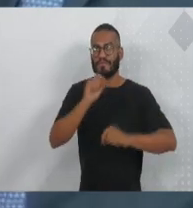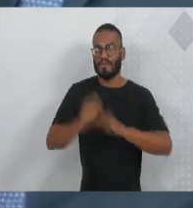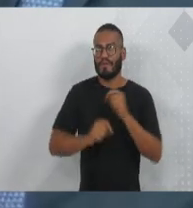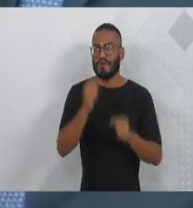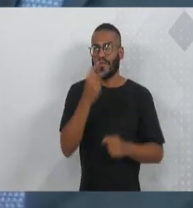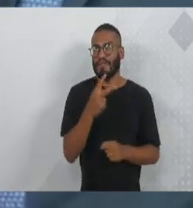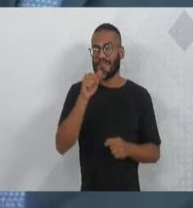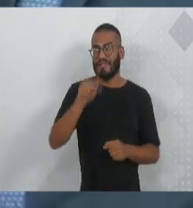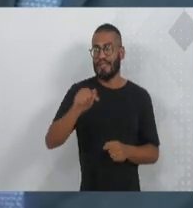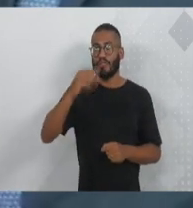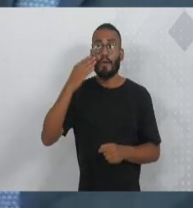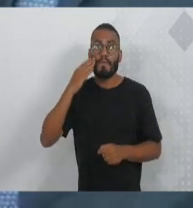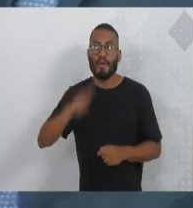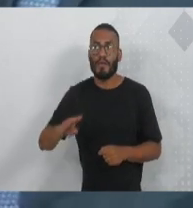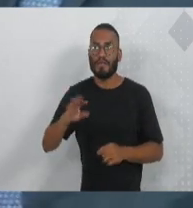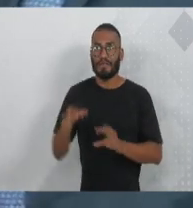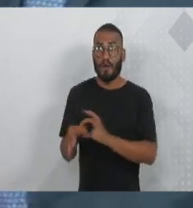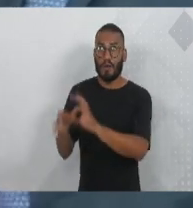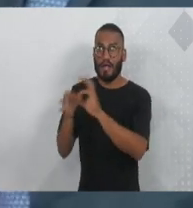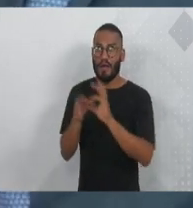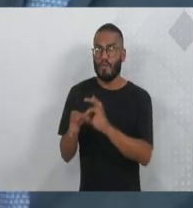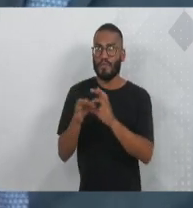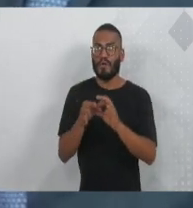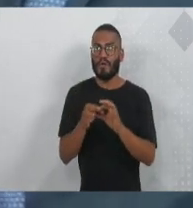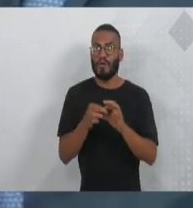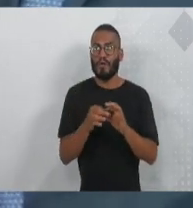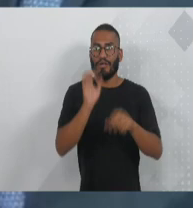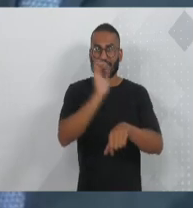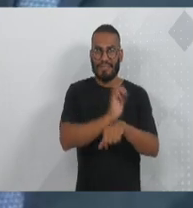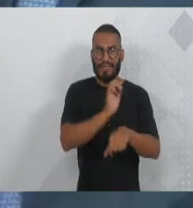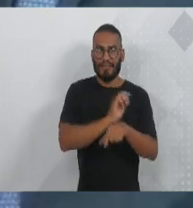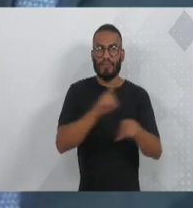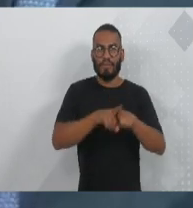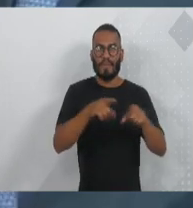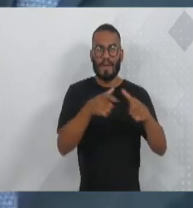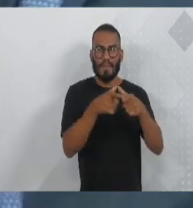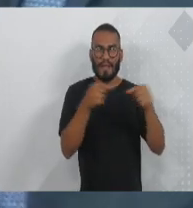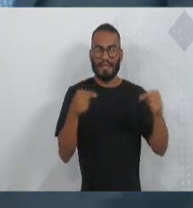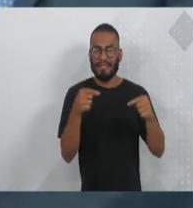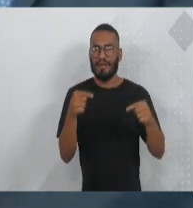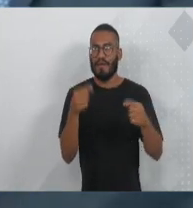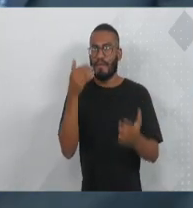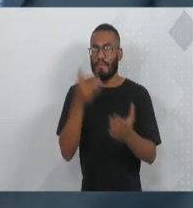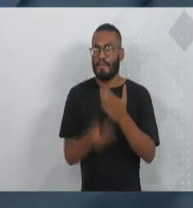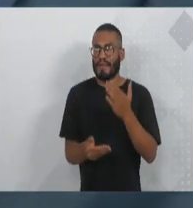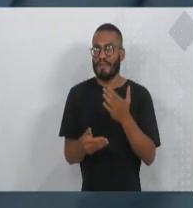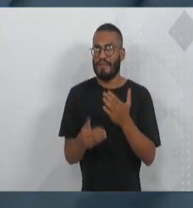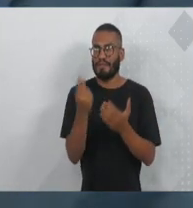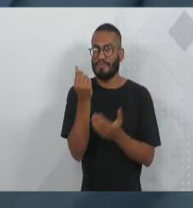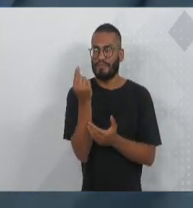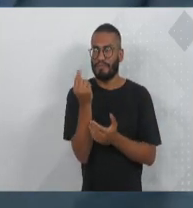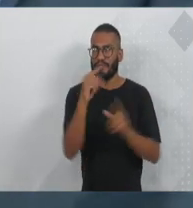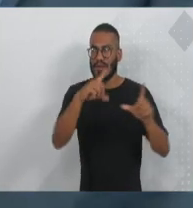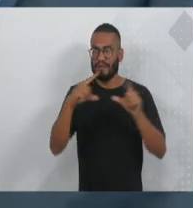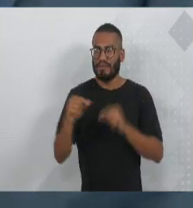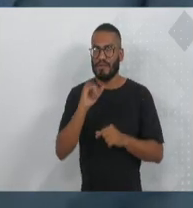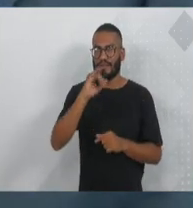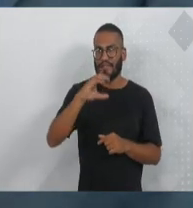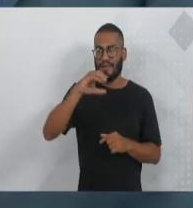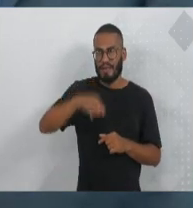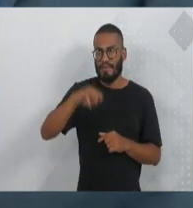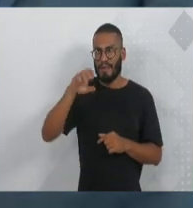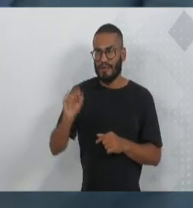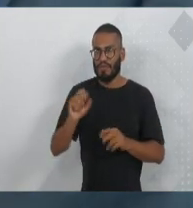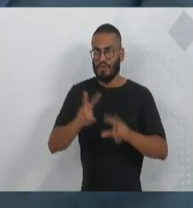27 bilhões da União aos estados e ao Distrito Federal pela perda de receita com a redução do ICMS